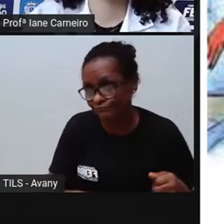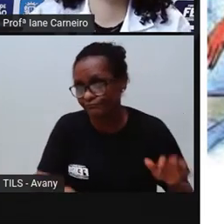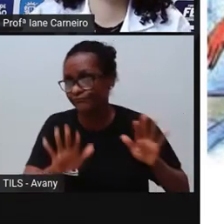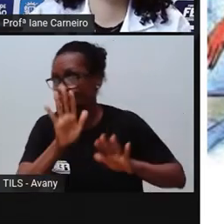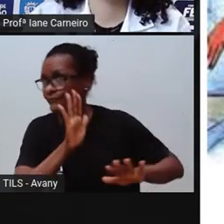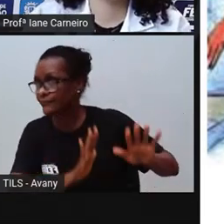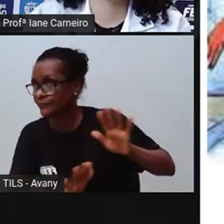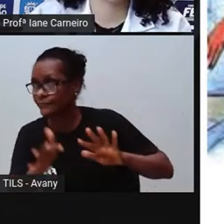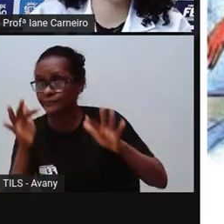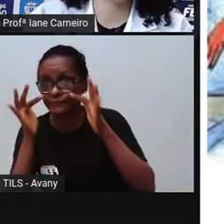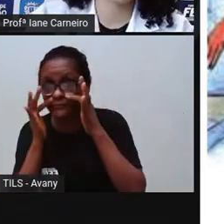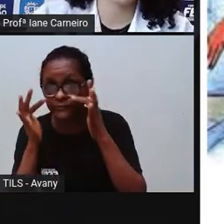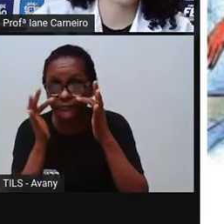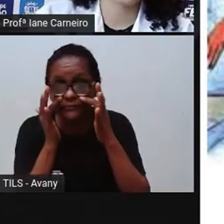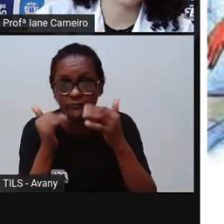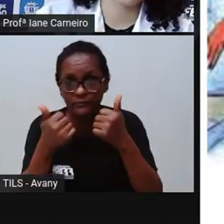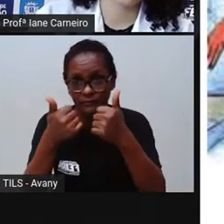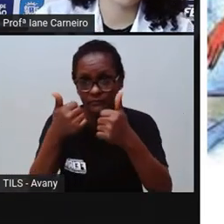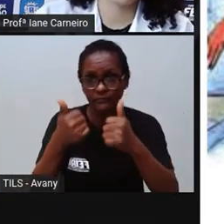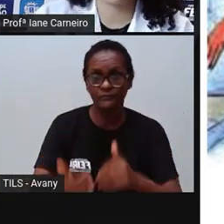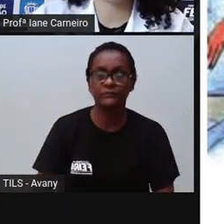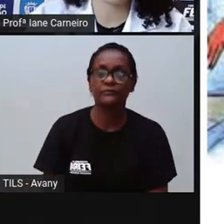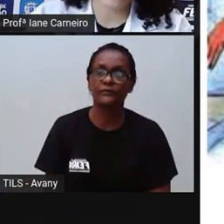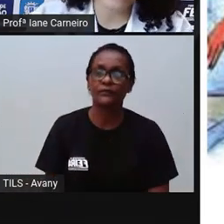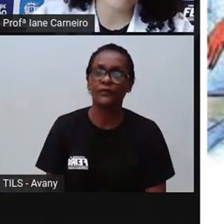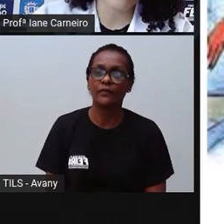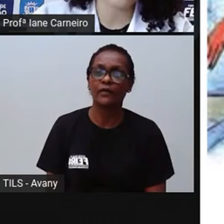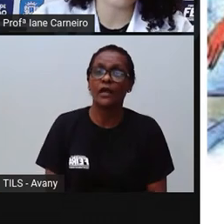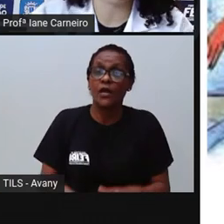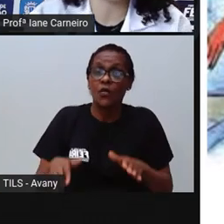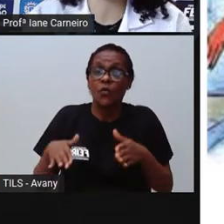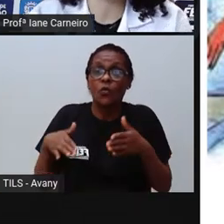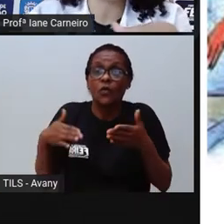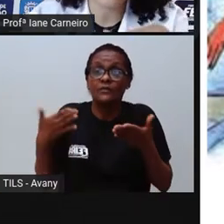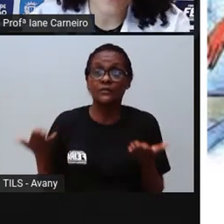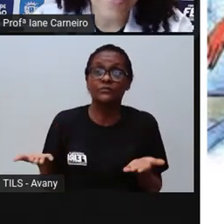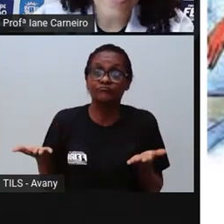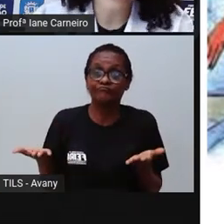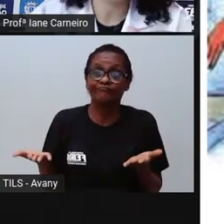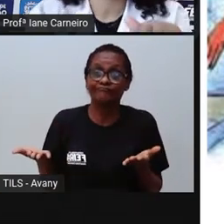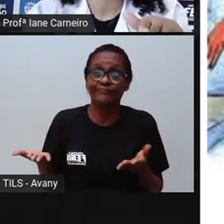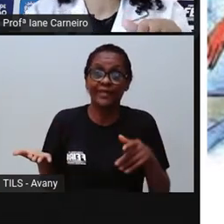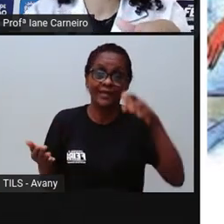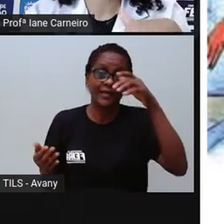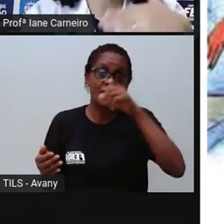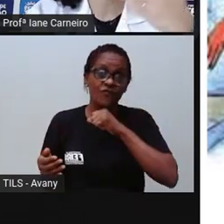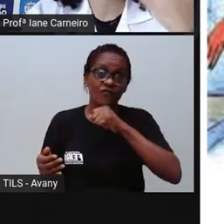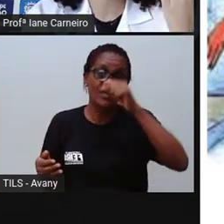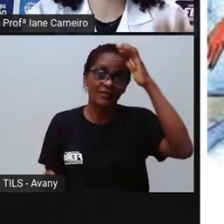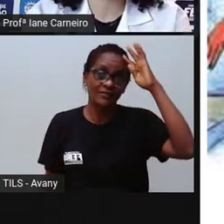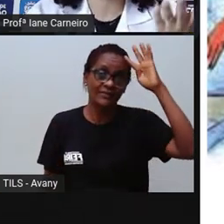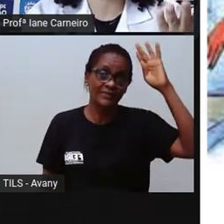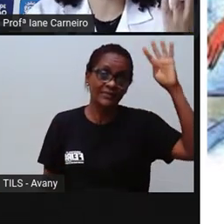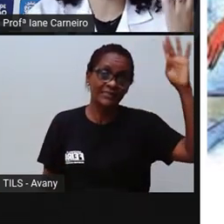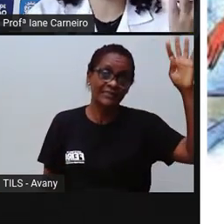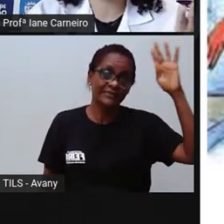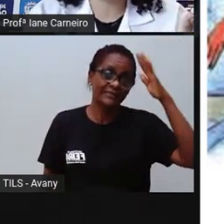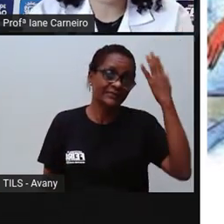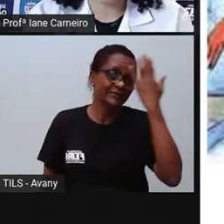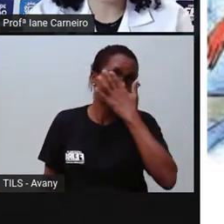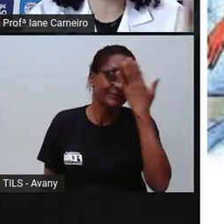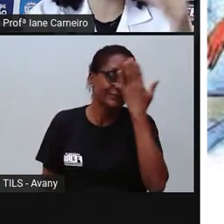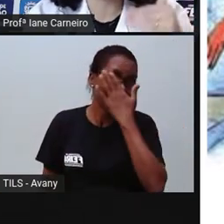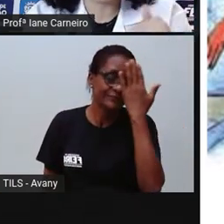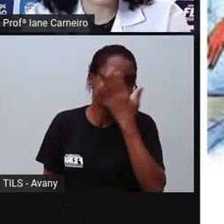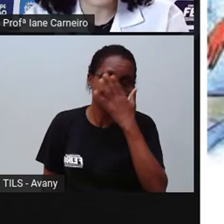Então, é... Quando evitar esse tipo de tapete que escorrega, né, e se for colocar algum tipo